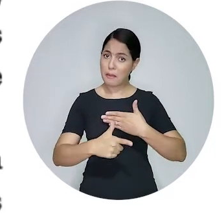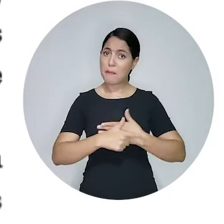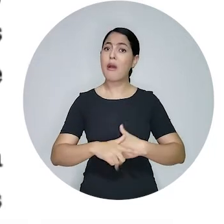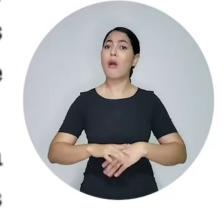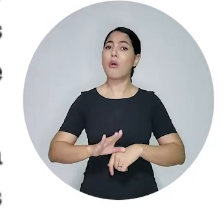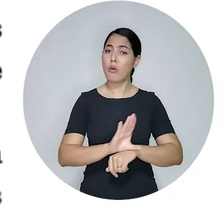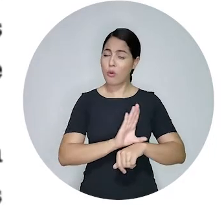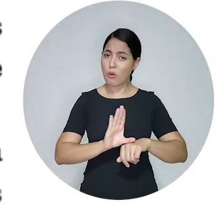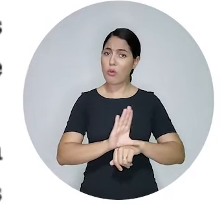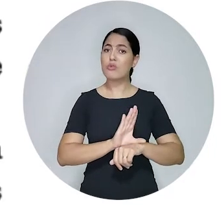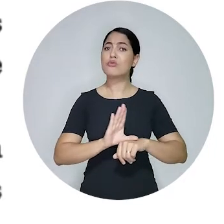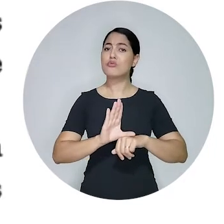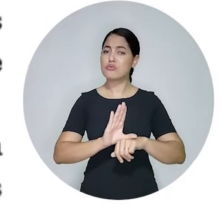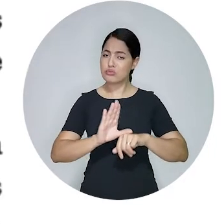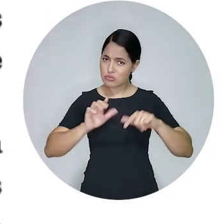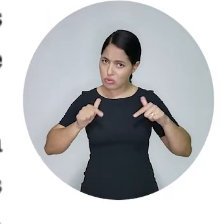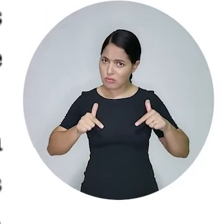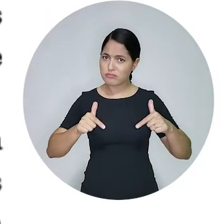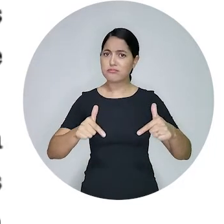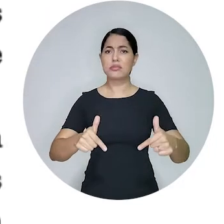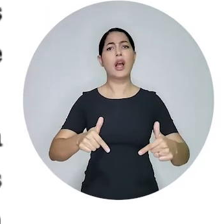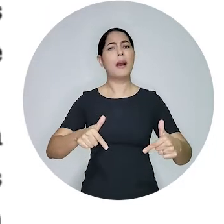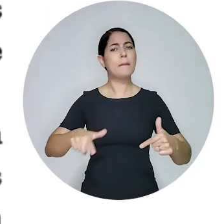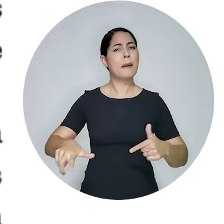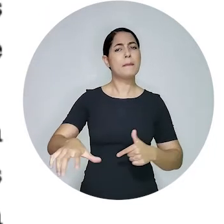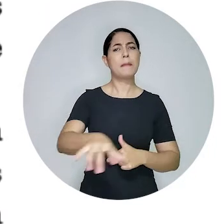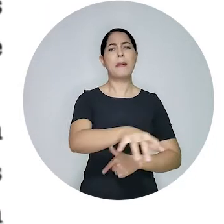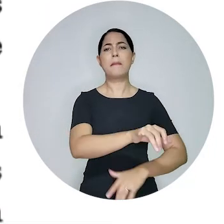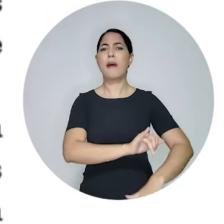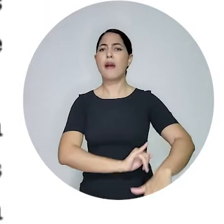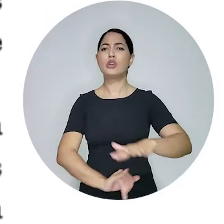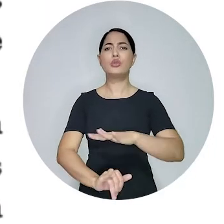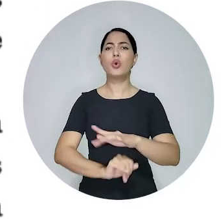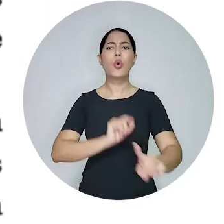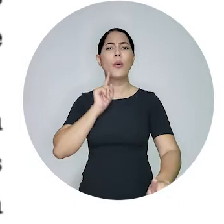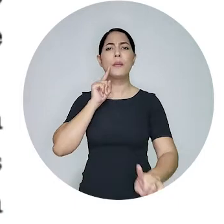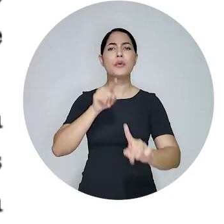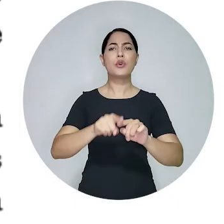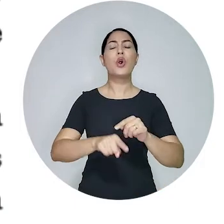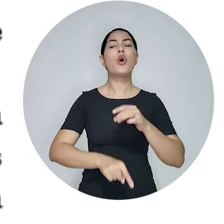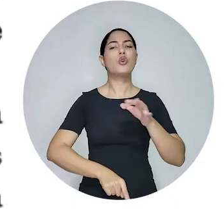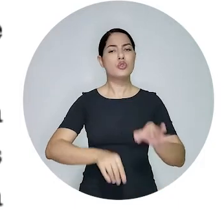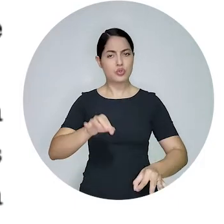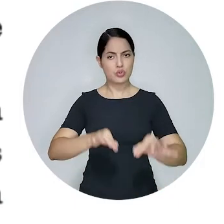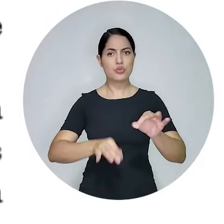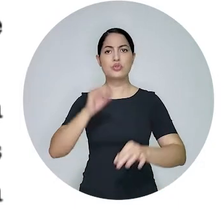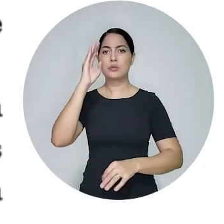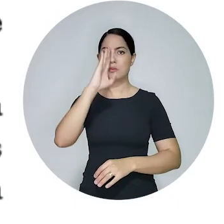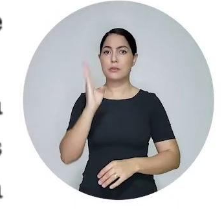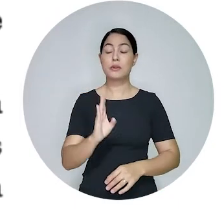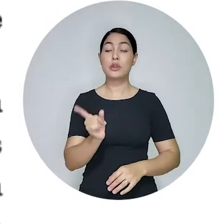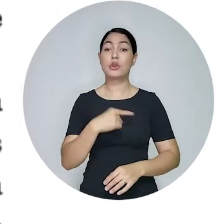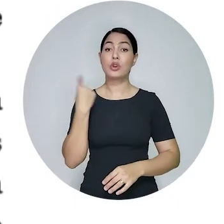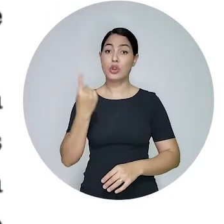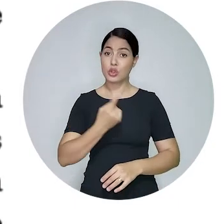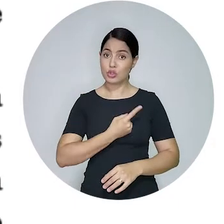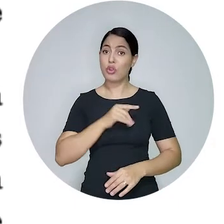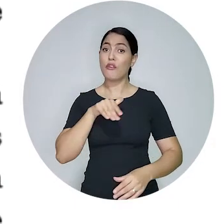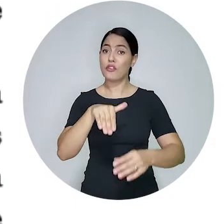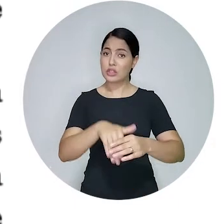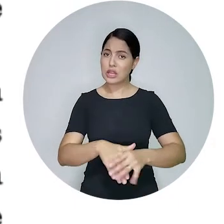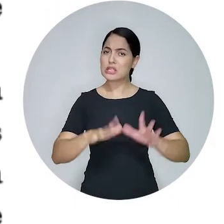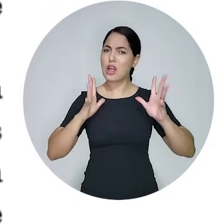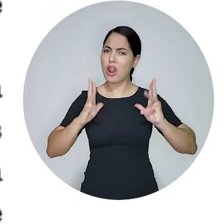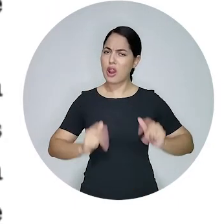constitucional de forma a se irmanar às instituições, sobretudo à Justiça Brasileira, para que tenhamos um pleito limpo,